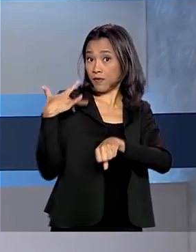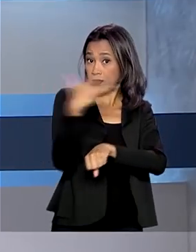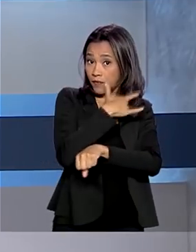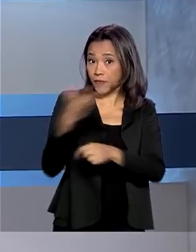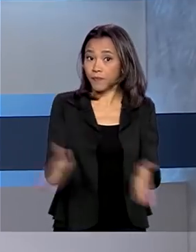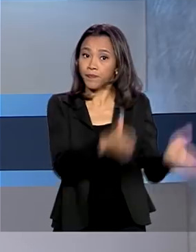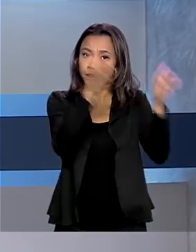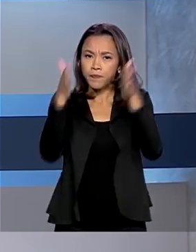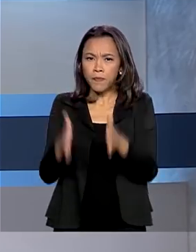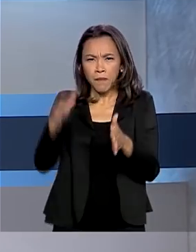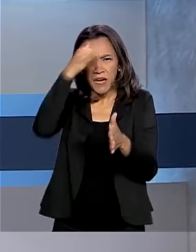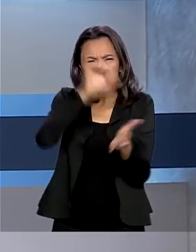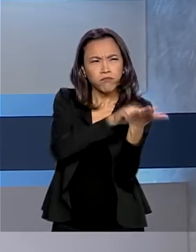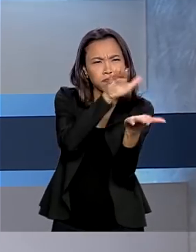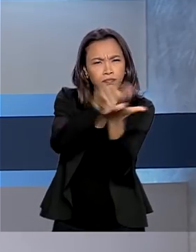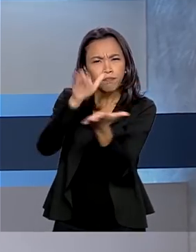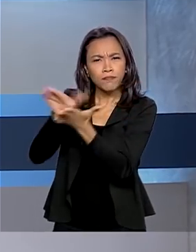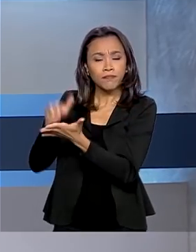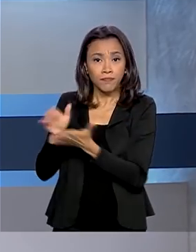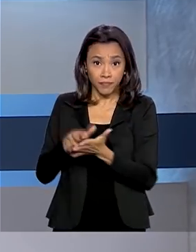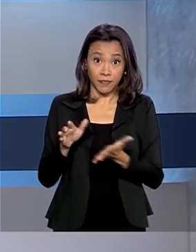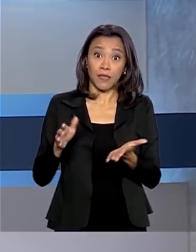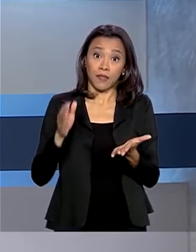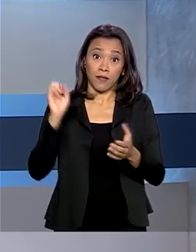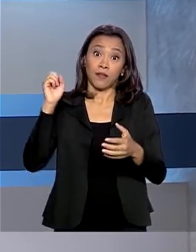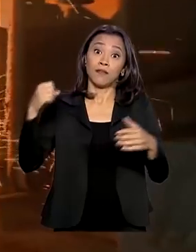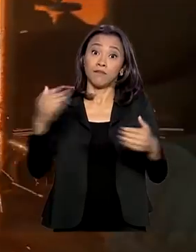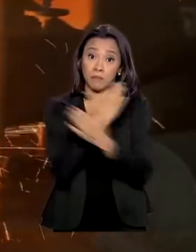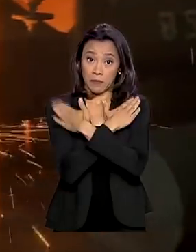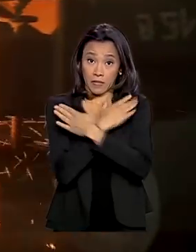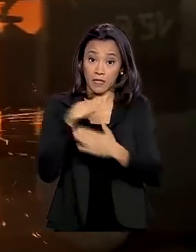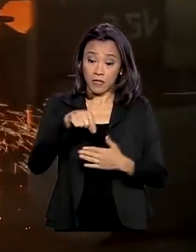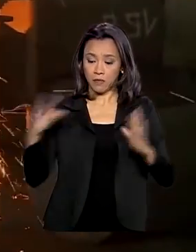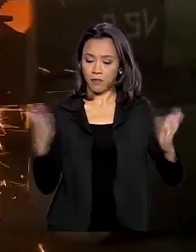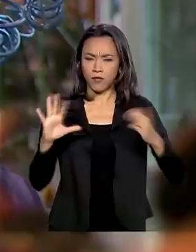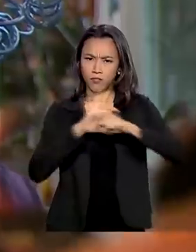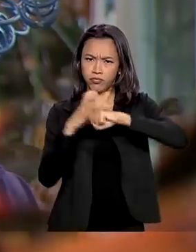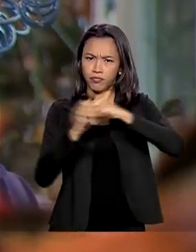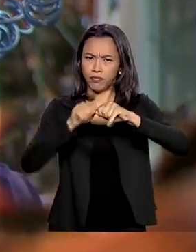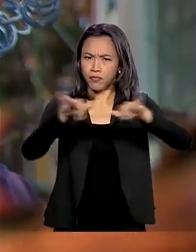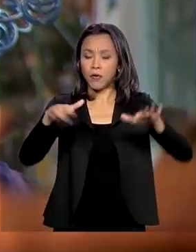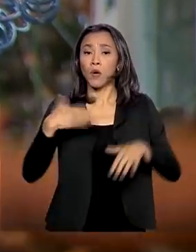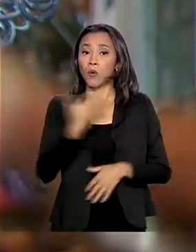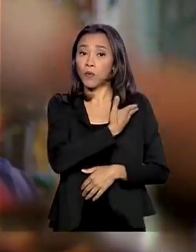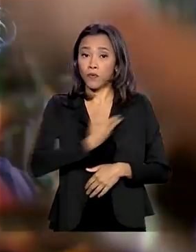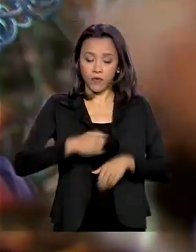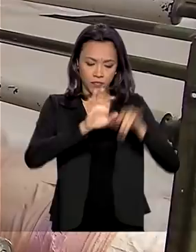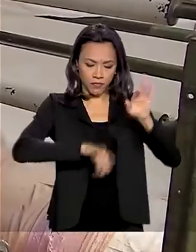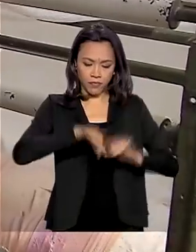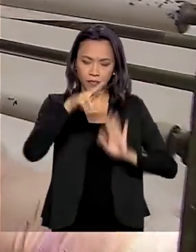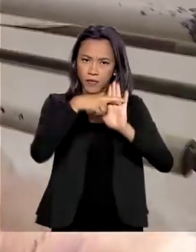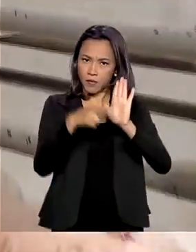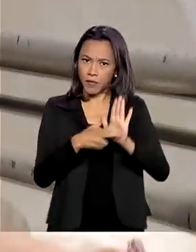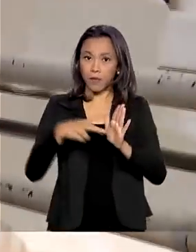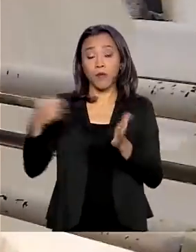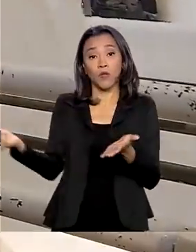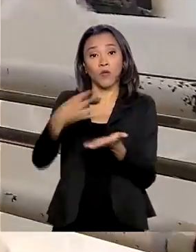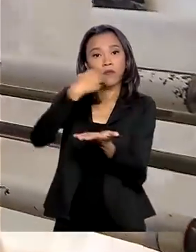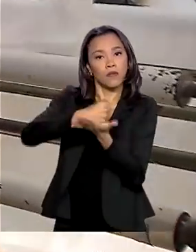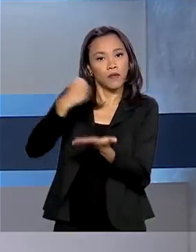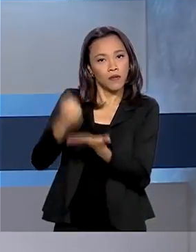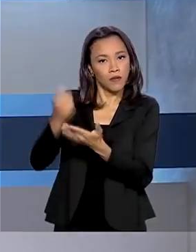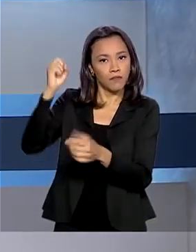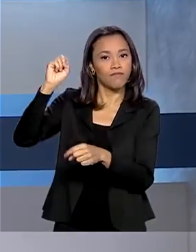Para evitar demissões em massa durante a pandemia do coronavírus, o governo edita medida provisória com novas regras para contrato de